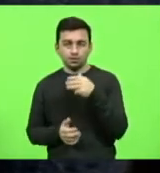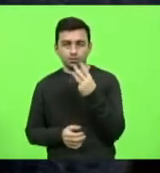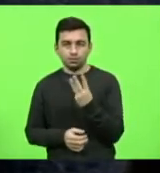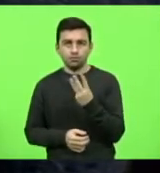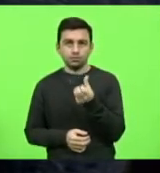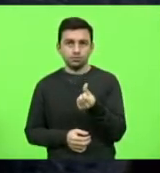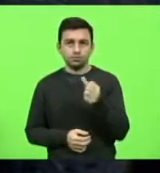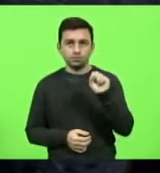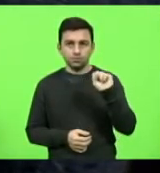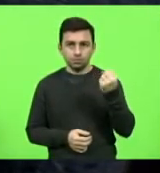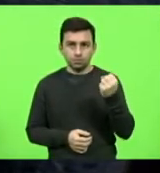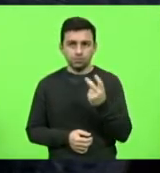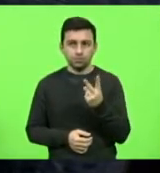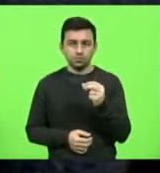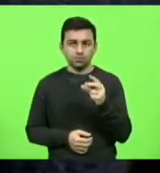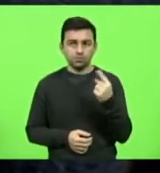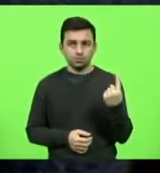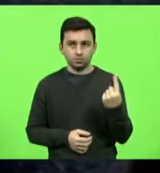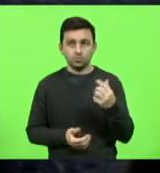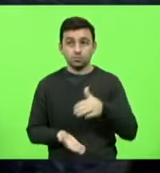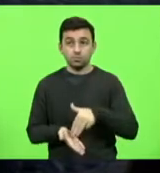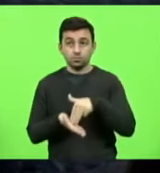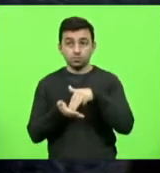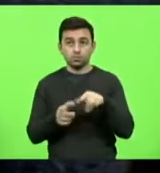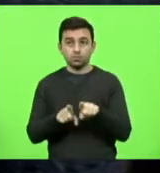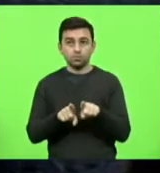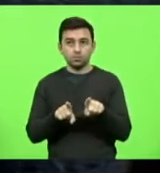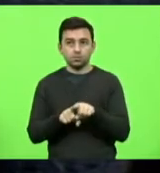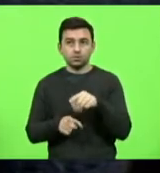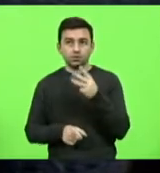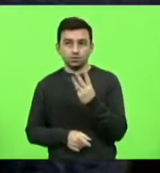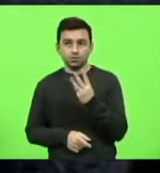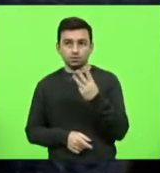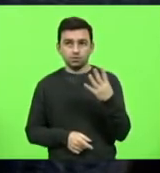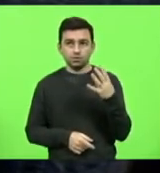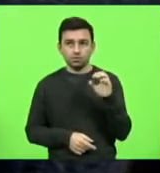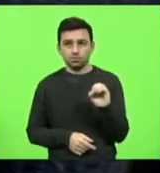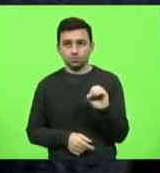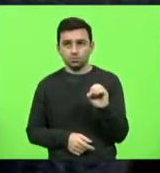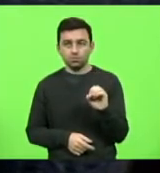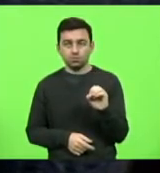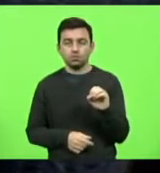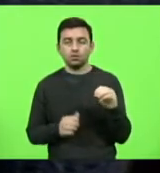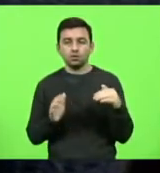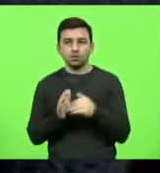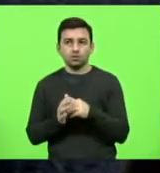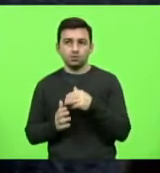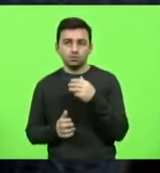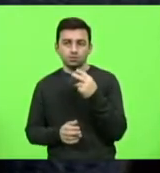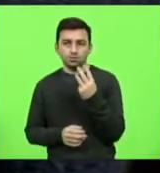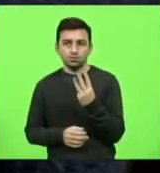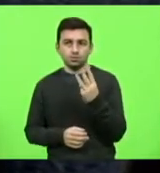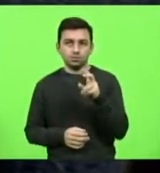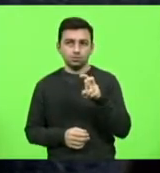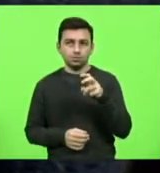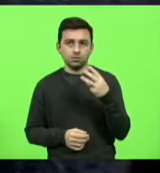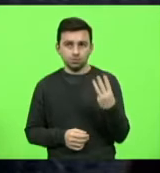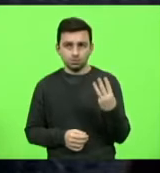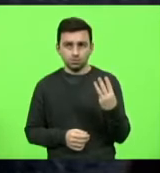As moções 340, 353, e